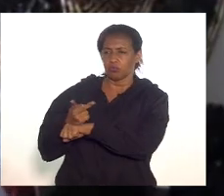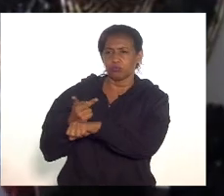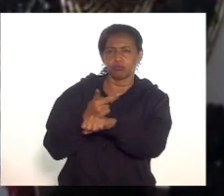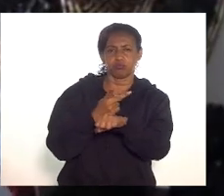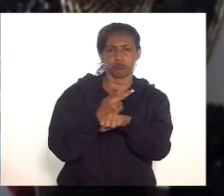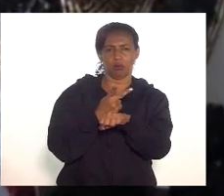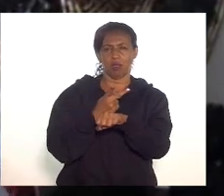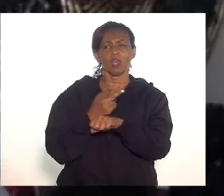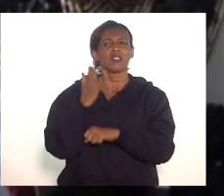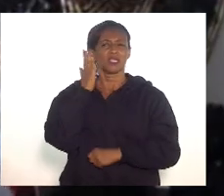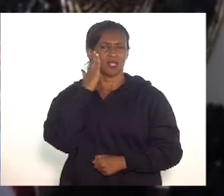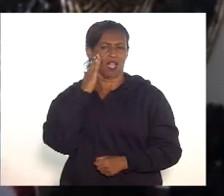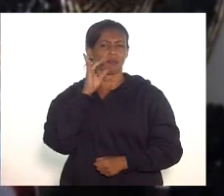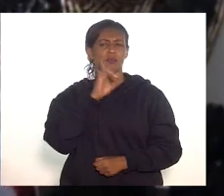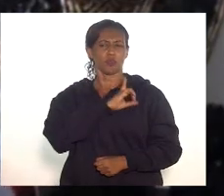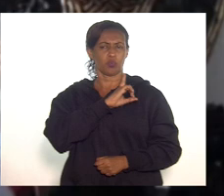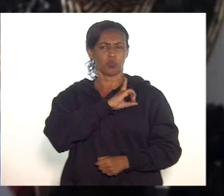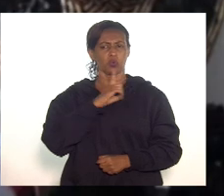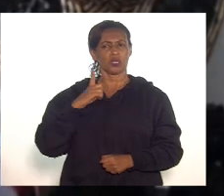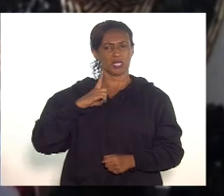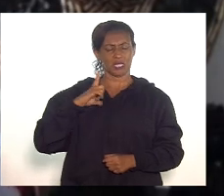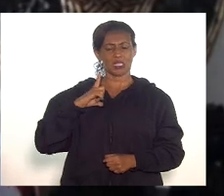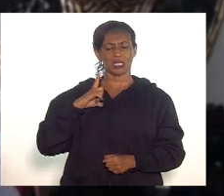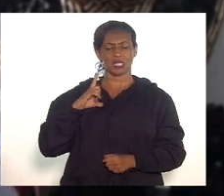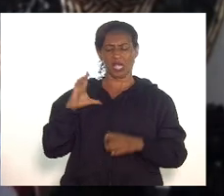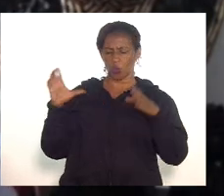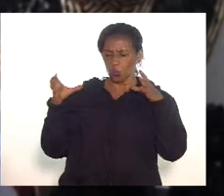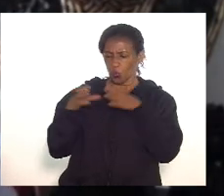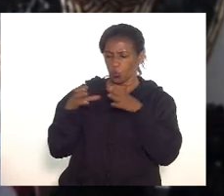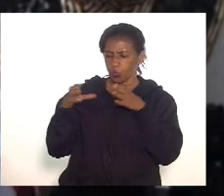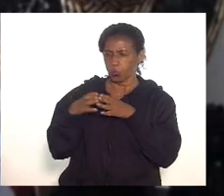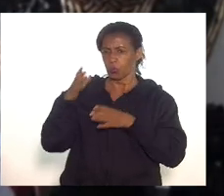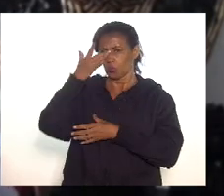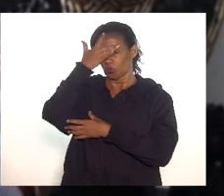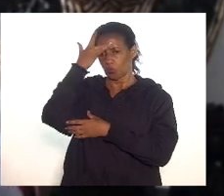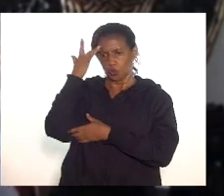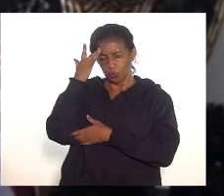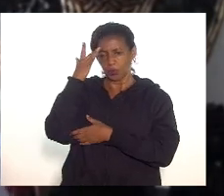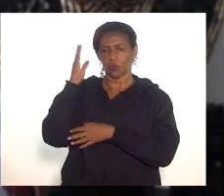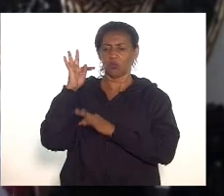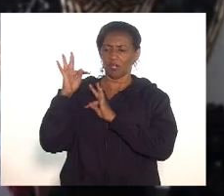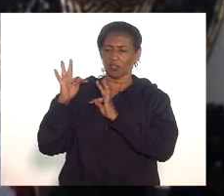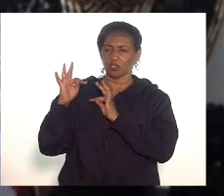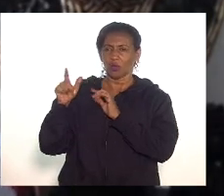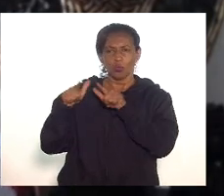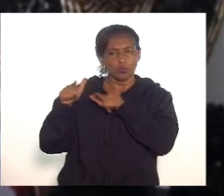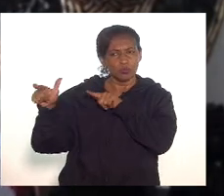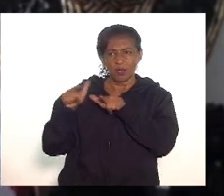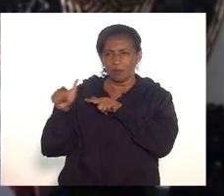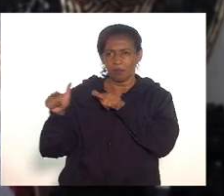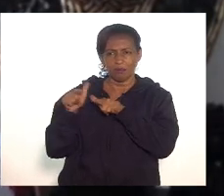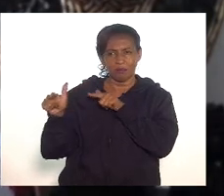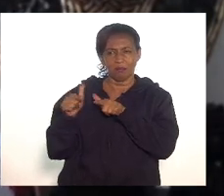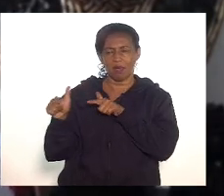tem um quadro muito, muito aquém para poder fazer um trabalho que cause, de